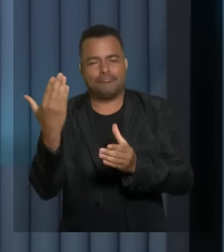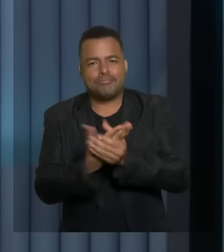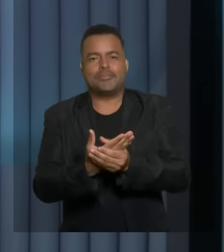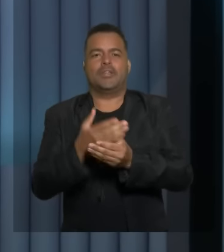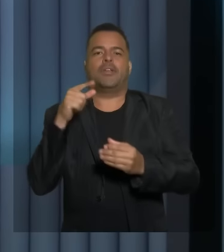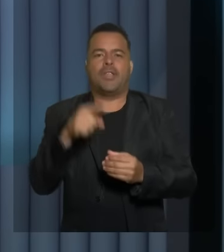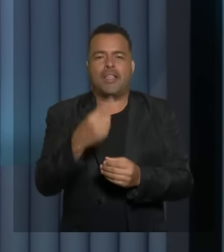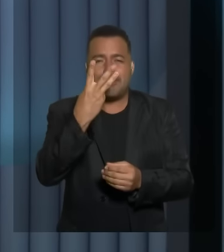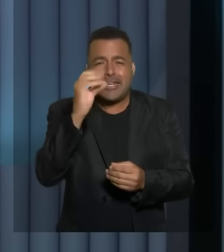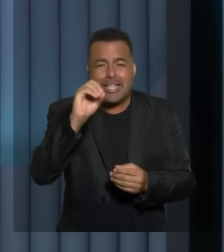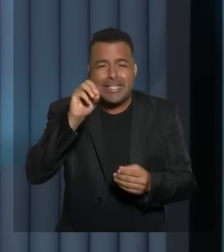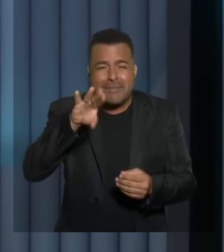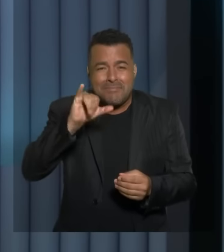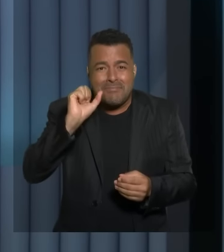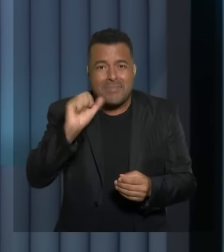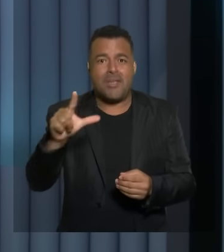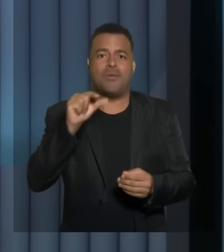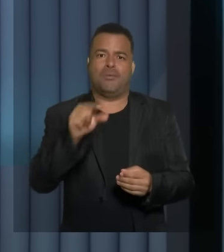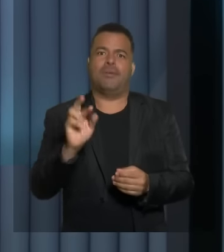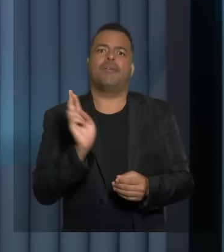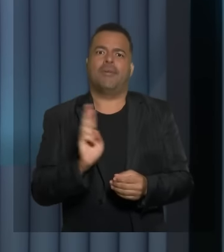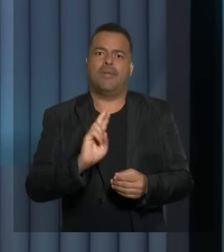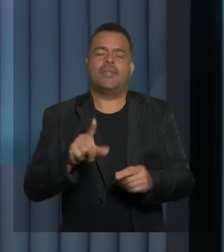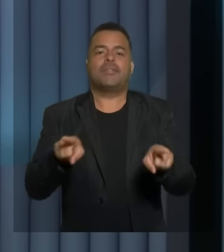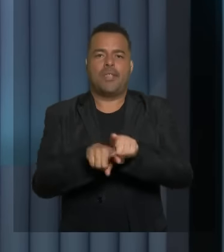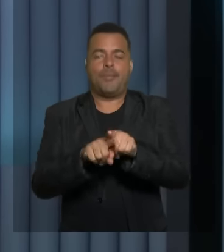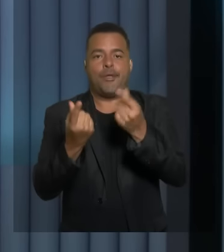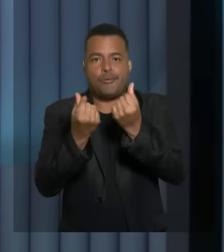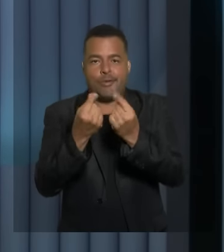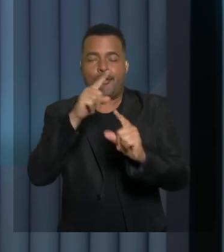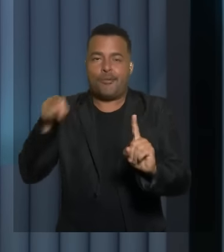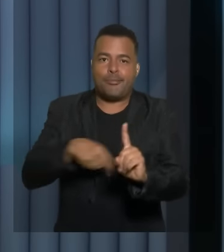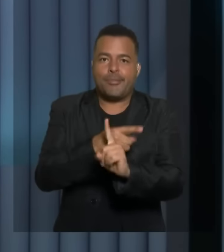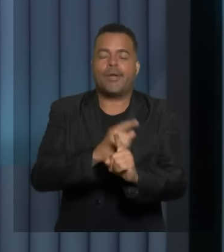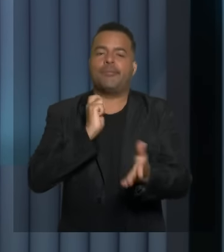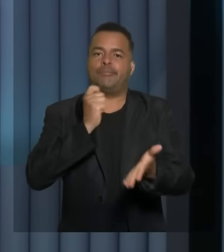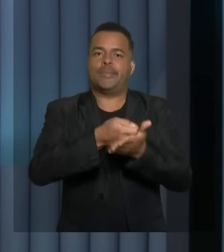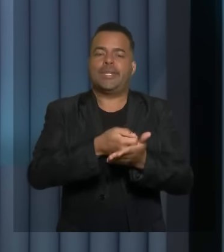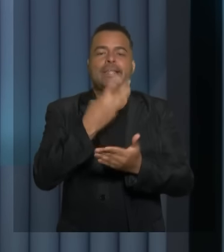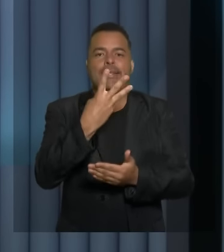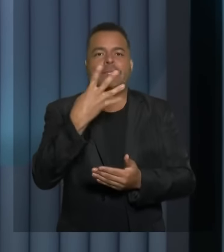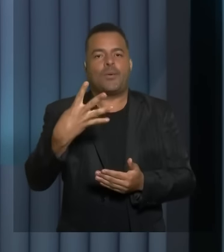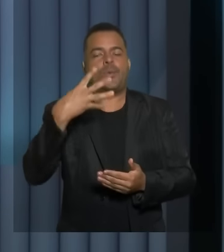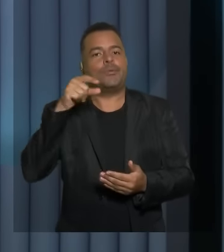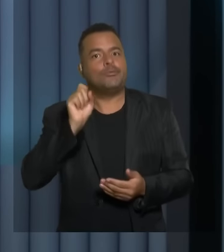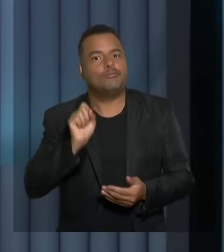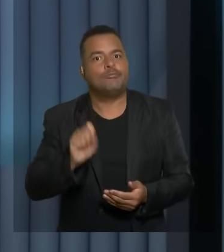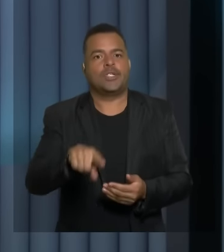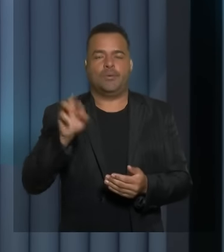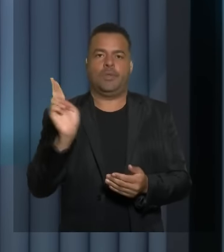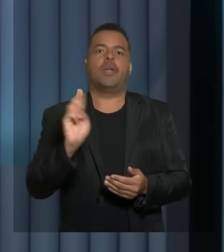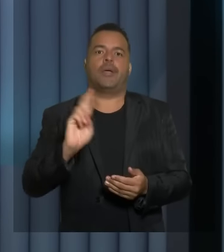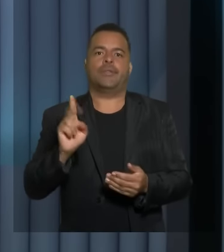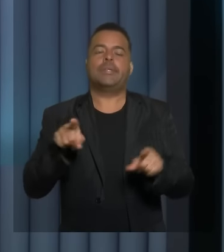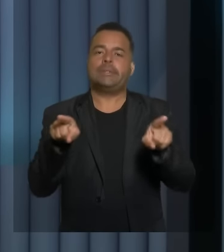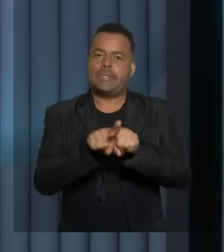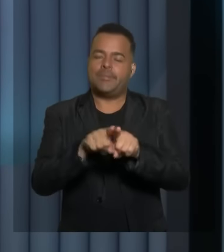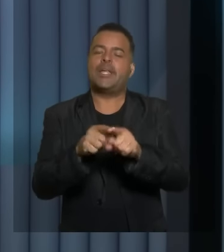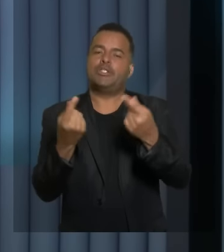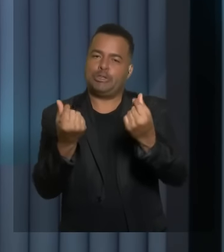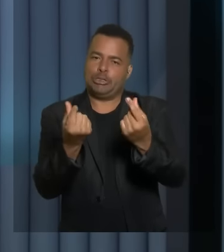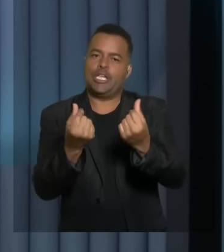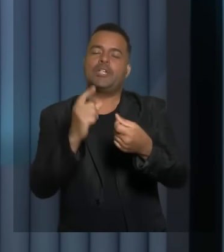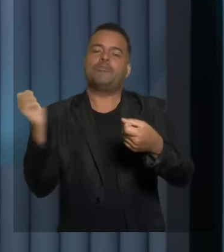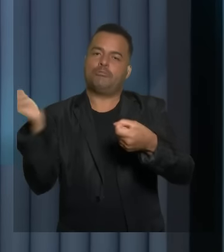condenada a devolver aos cofres públicos o valor de R$ 34 mil. E, além disso, foi recomendado para que